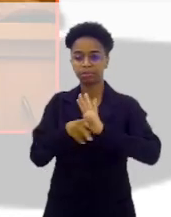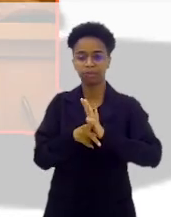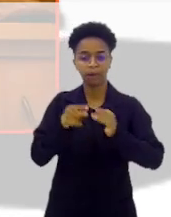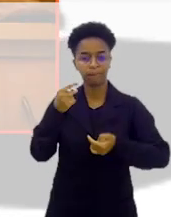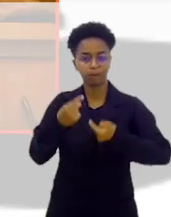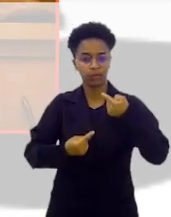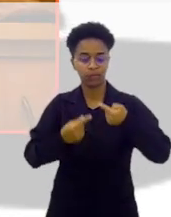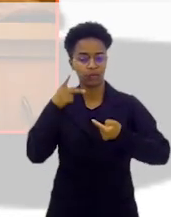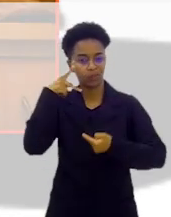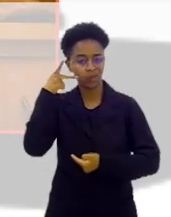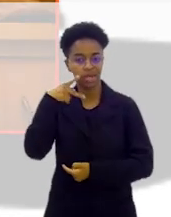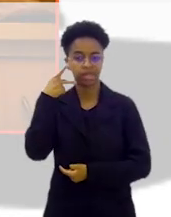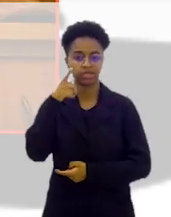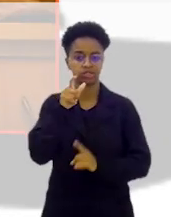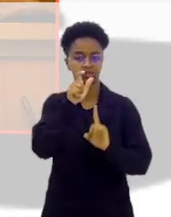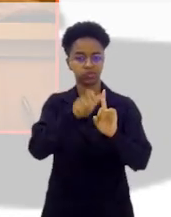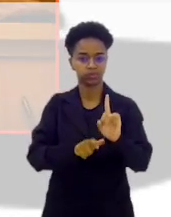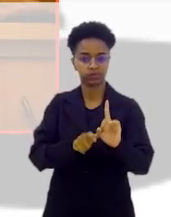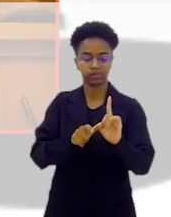do político.